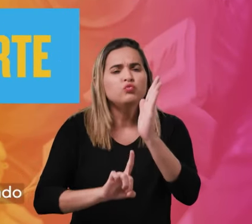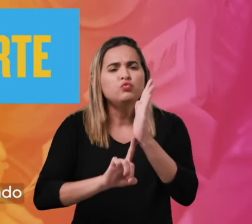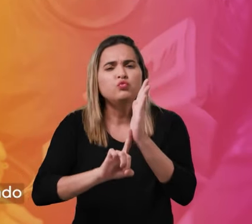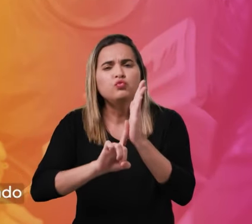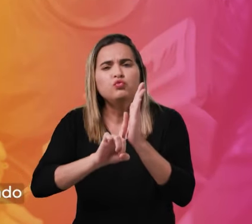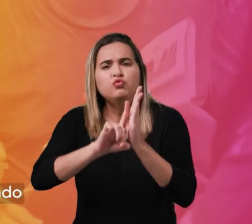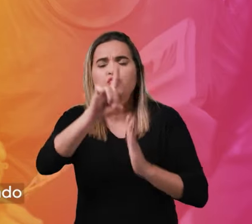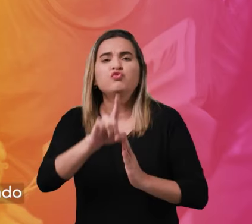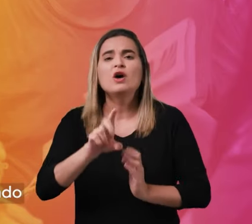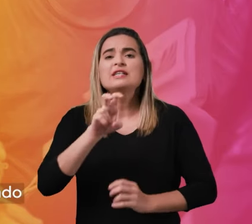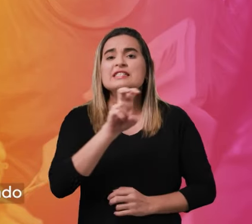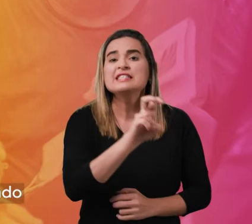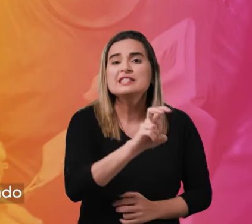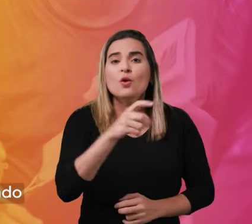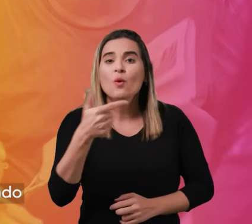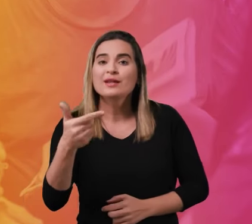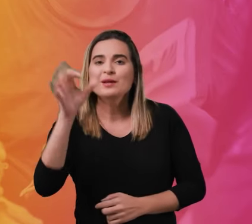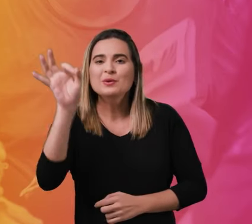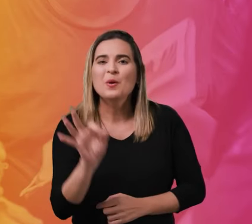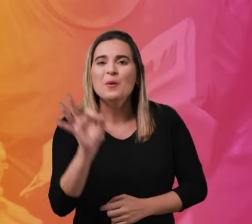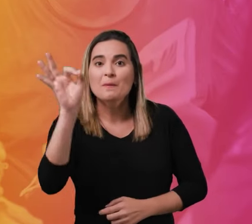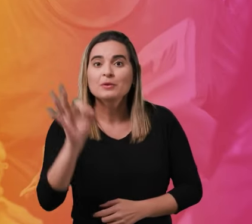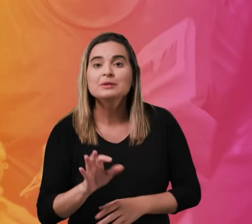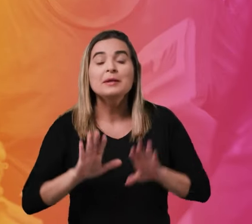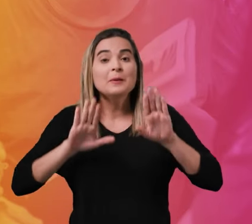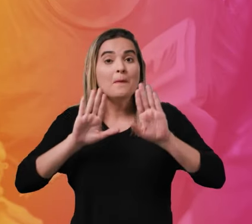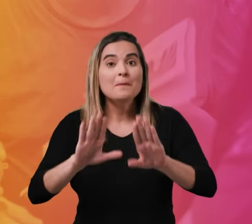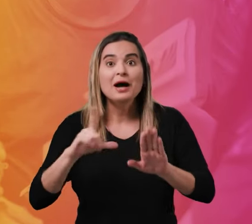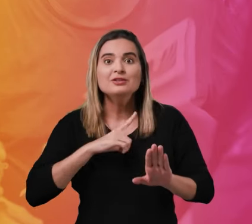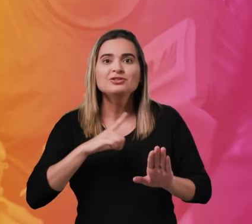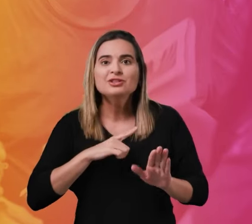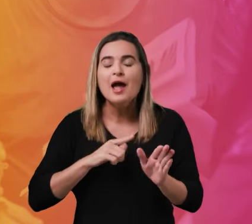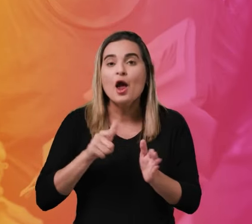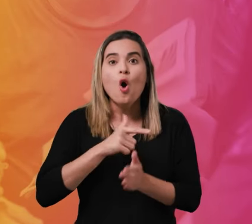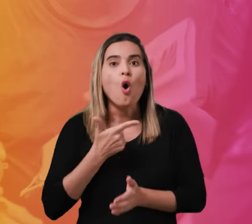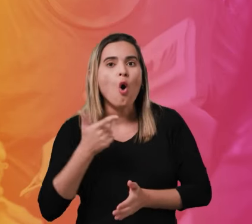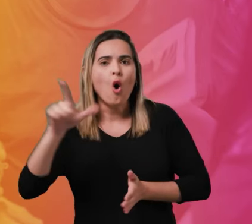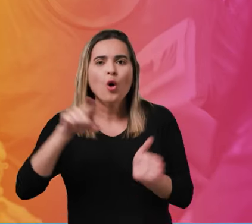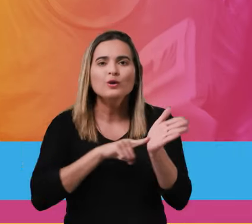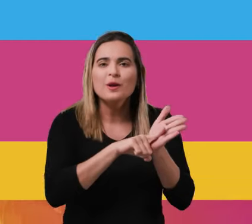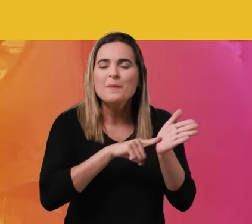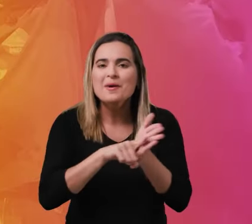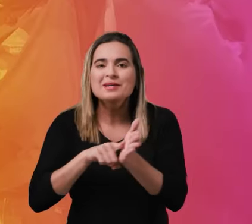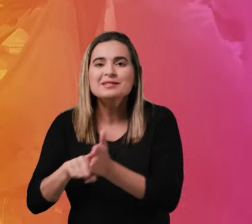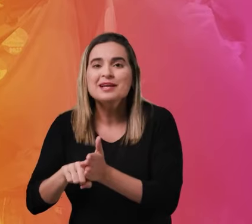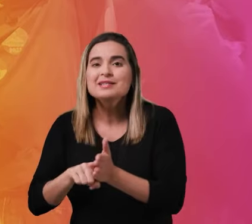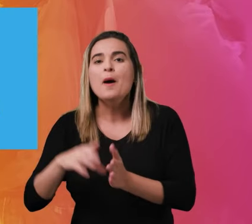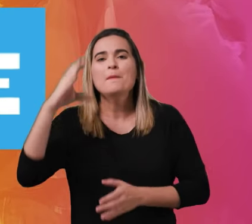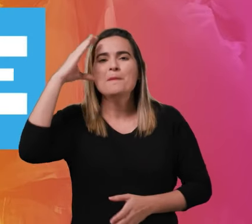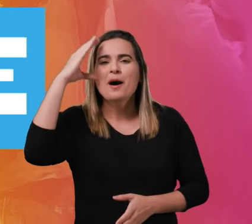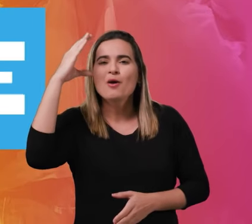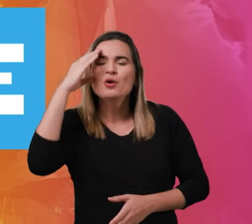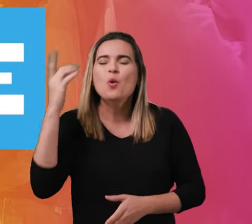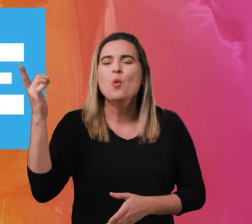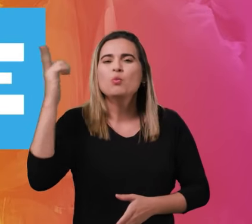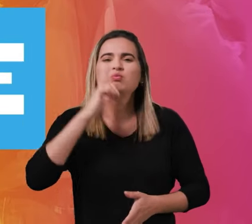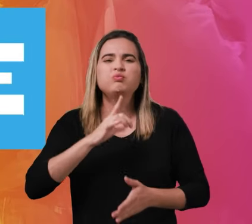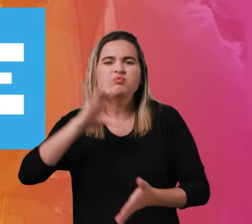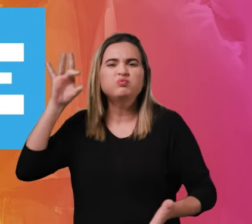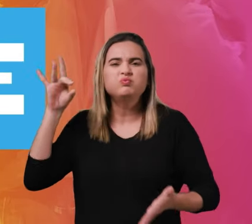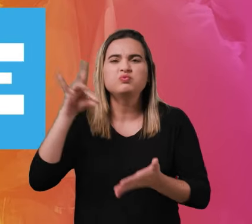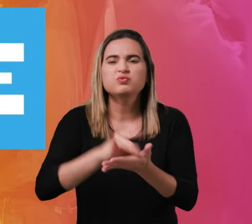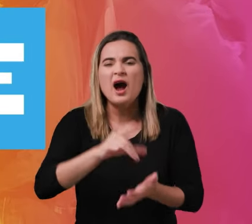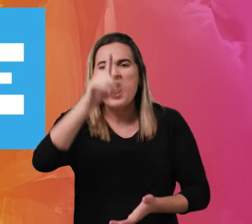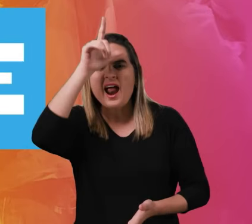mostra que Paulinho continua subindo e alcança os 52 pontos. E na pesquisa futura, divulgada na revista